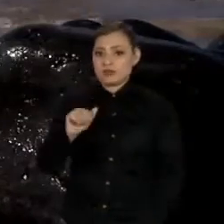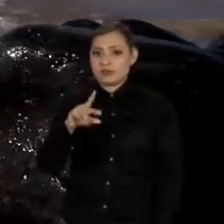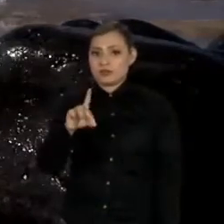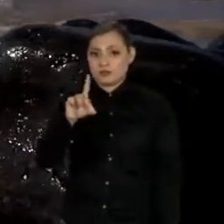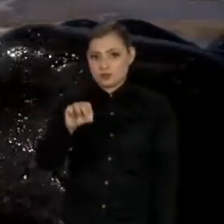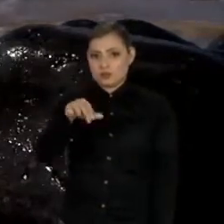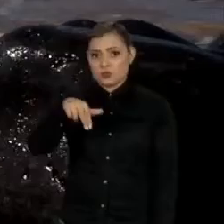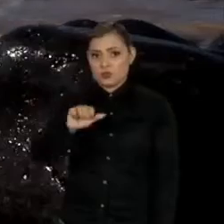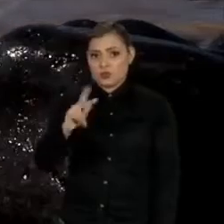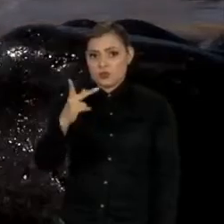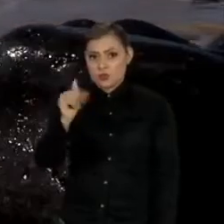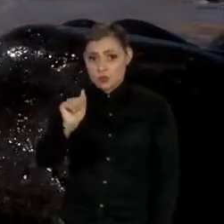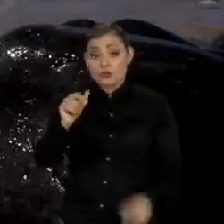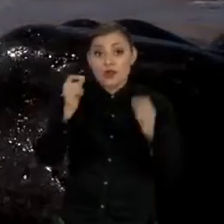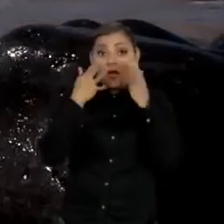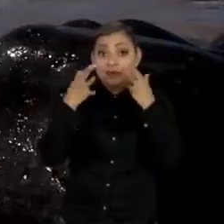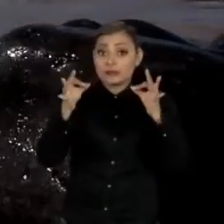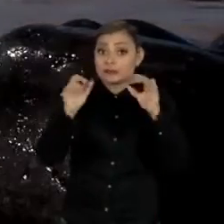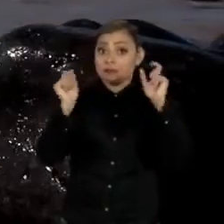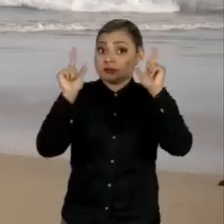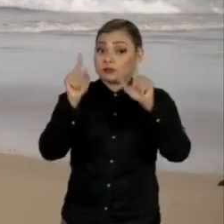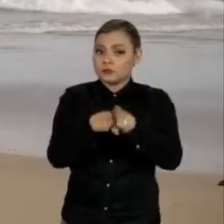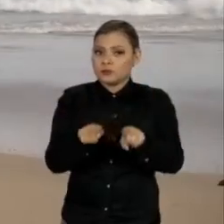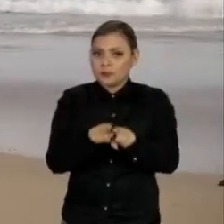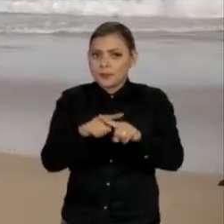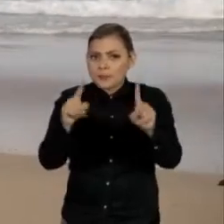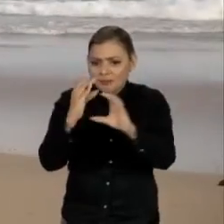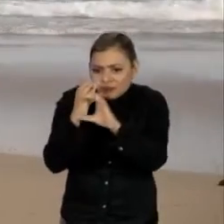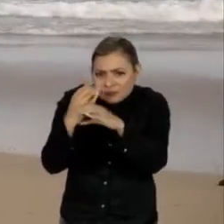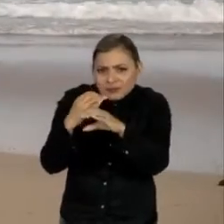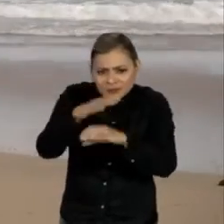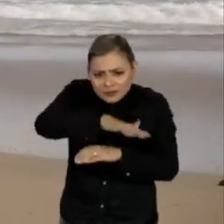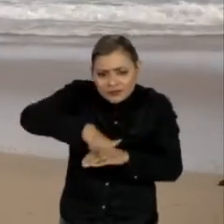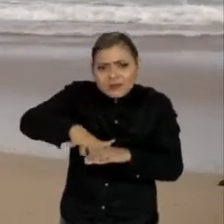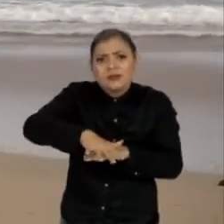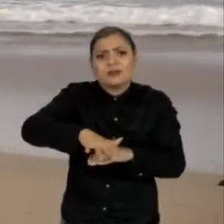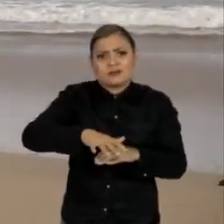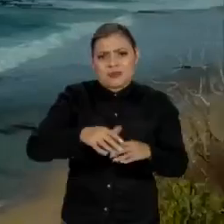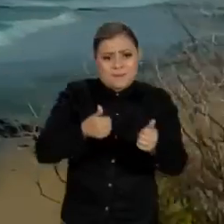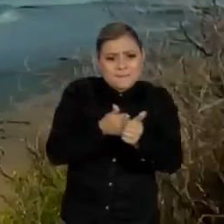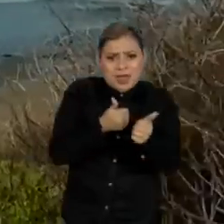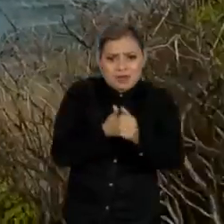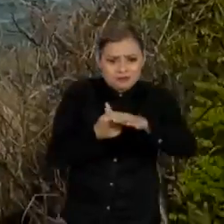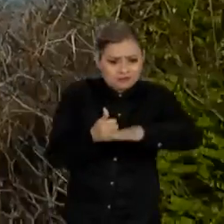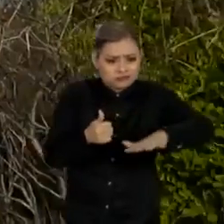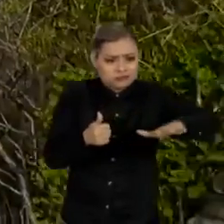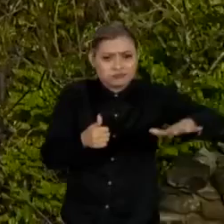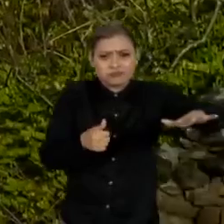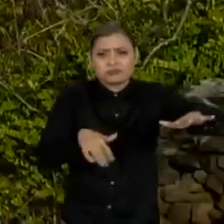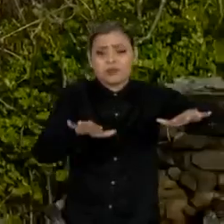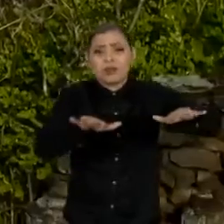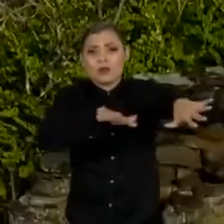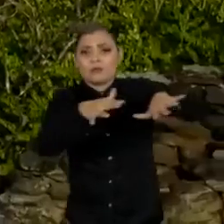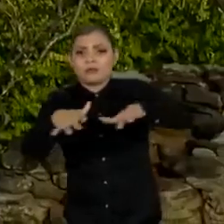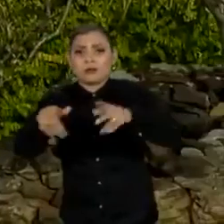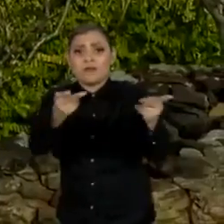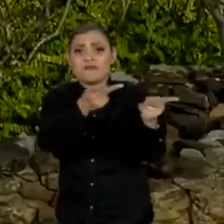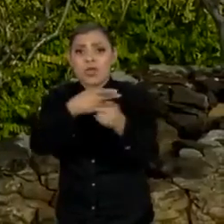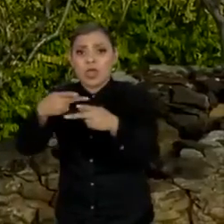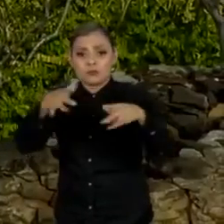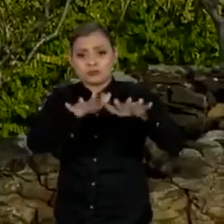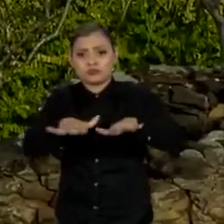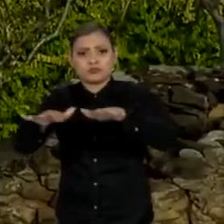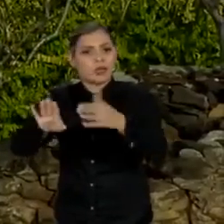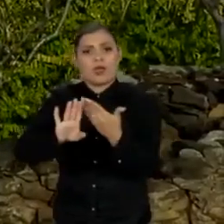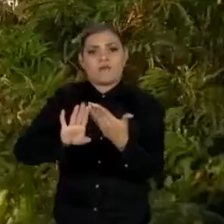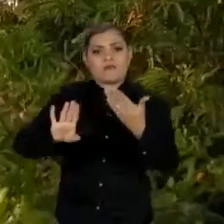em alerta, mas biólogos reforçam que a localização do arquipélago e o sentido das correntes marítimas devem